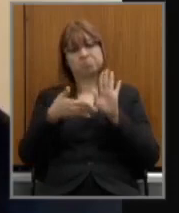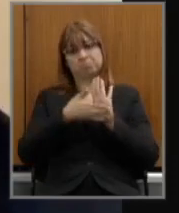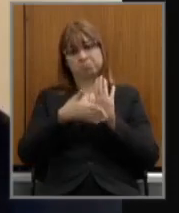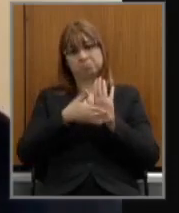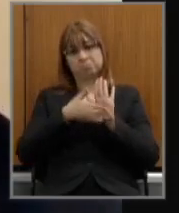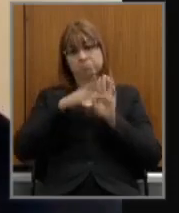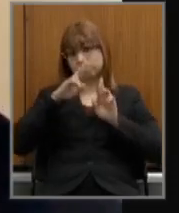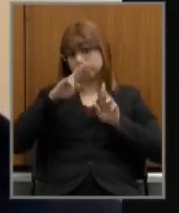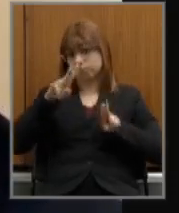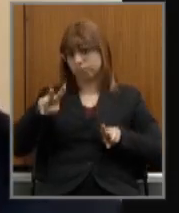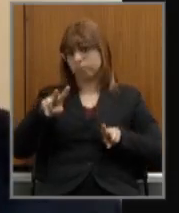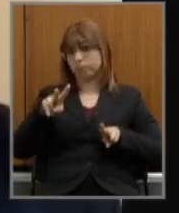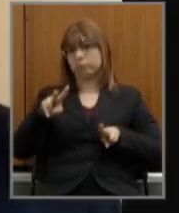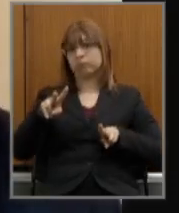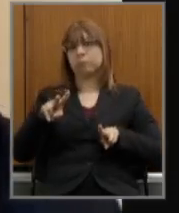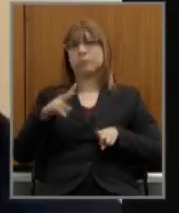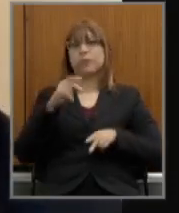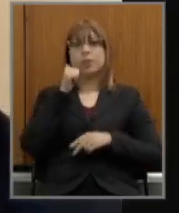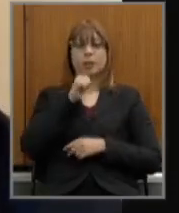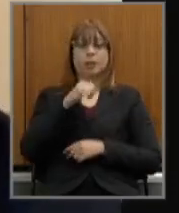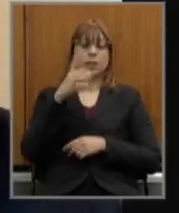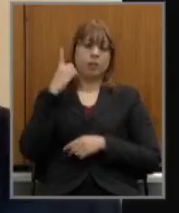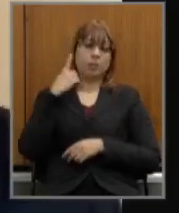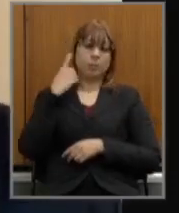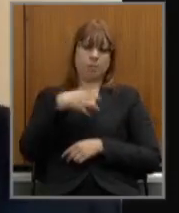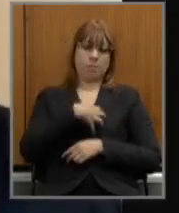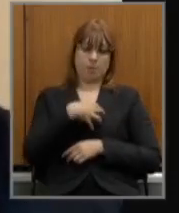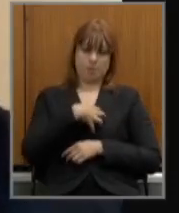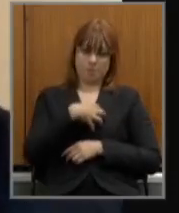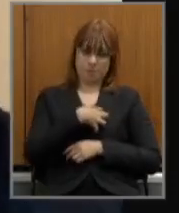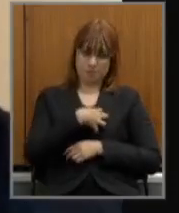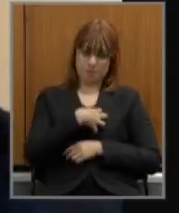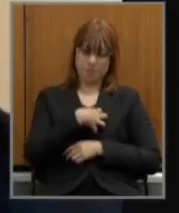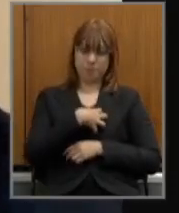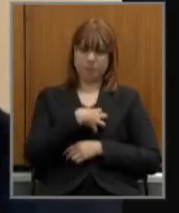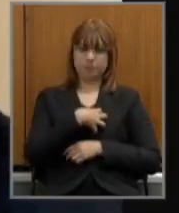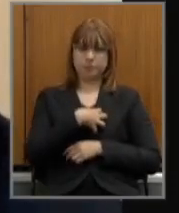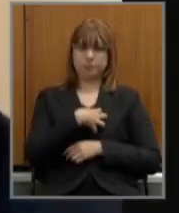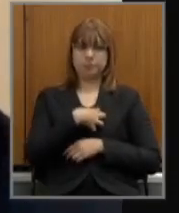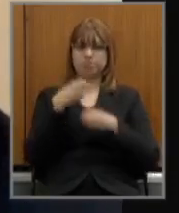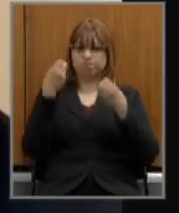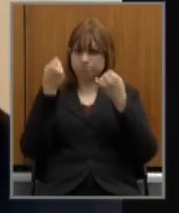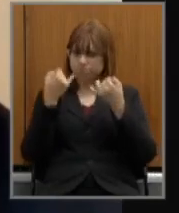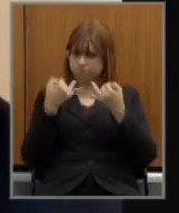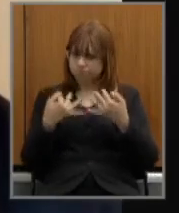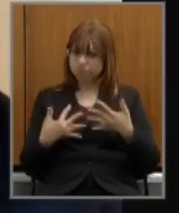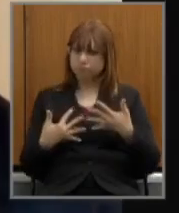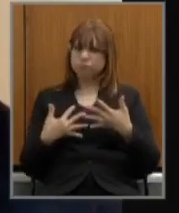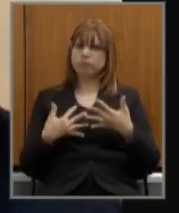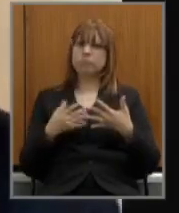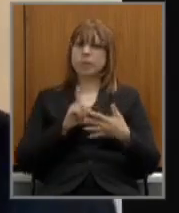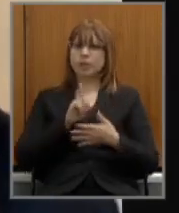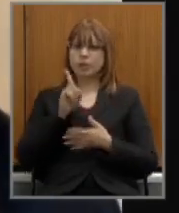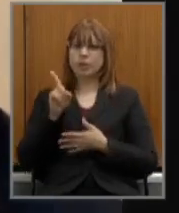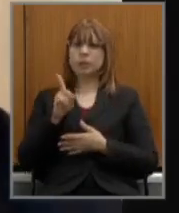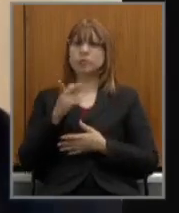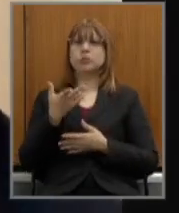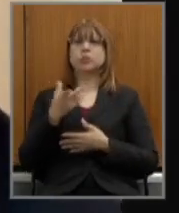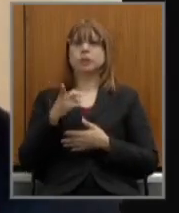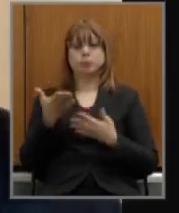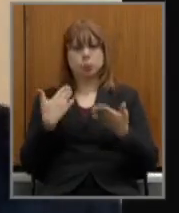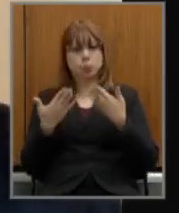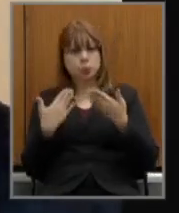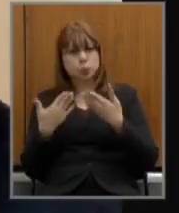distintas a deputada da Bahia ela deixou claro que ali foi pautado pelo diálogo